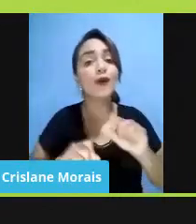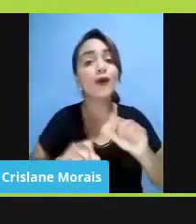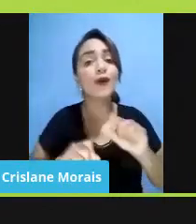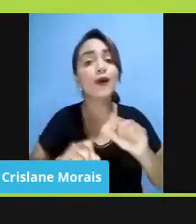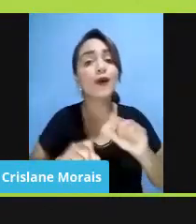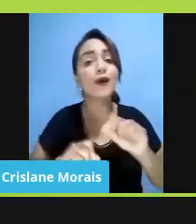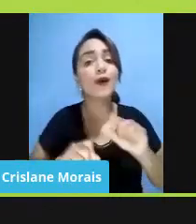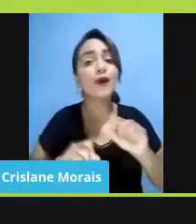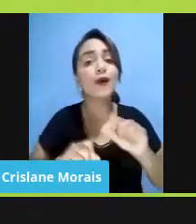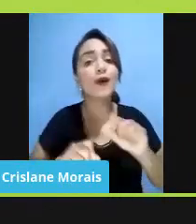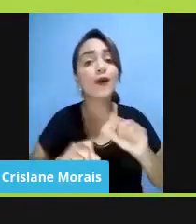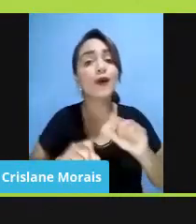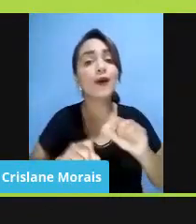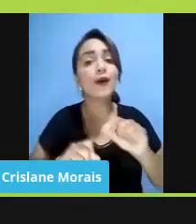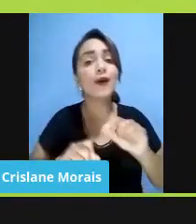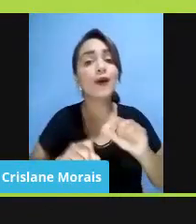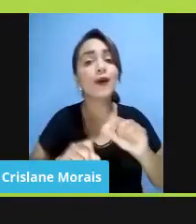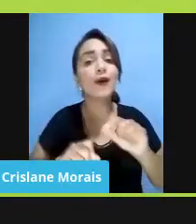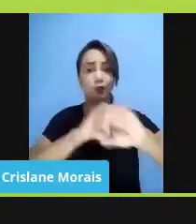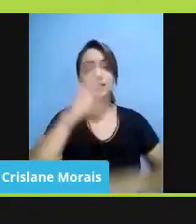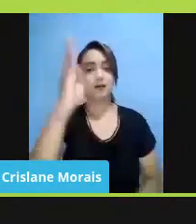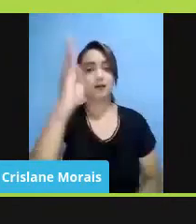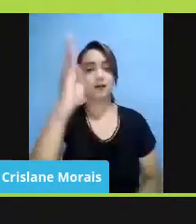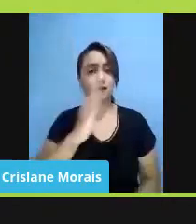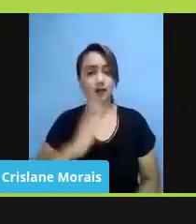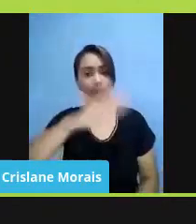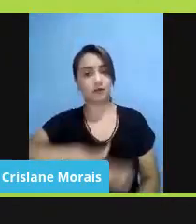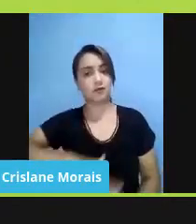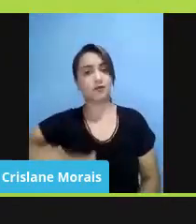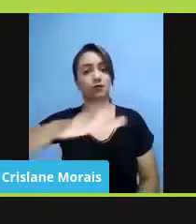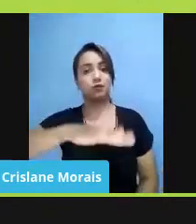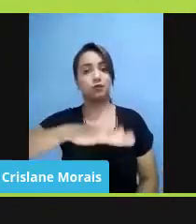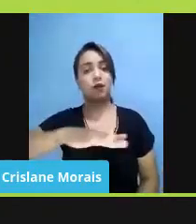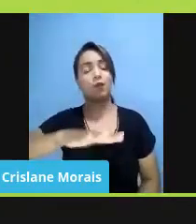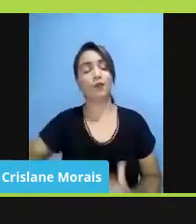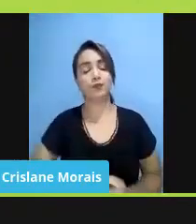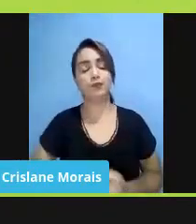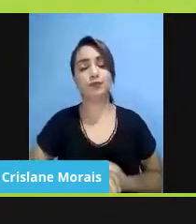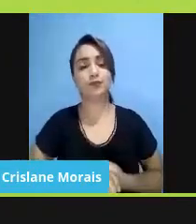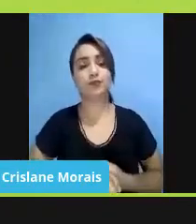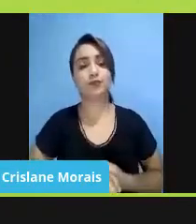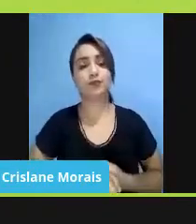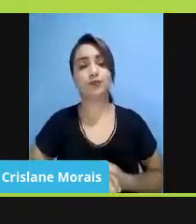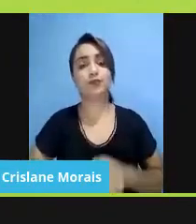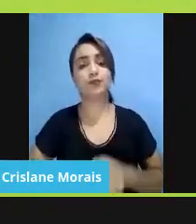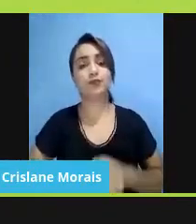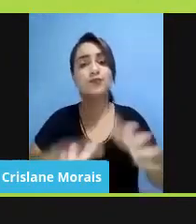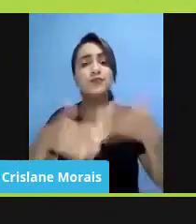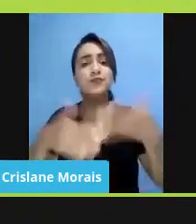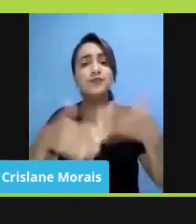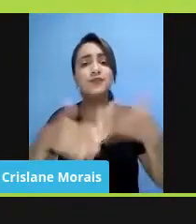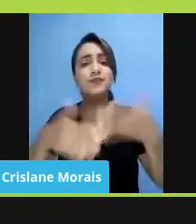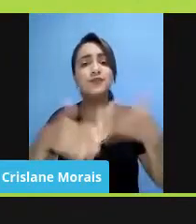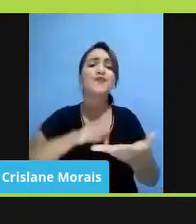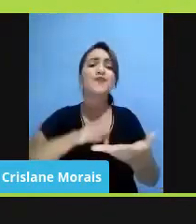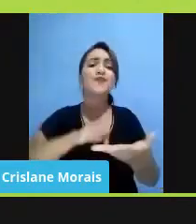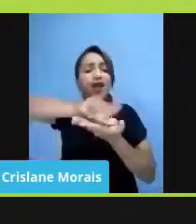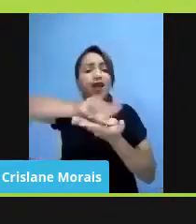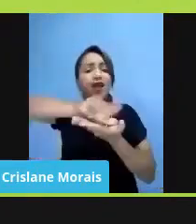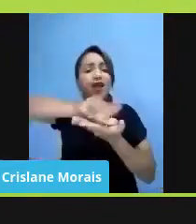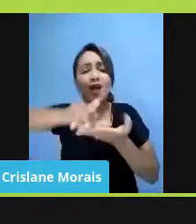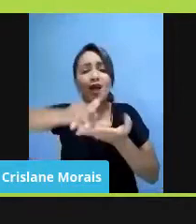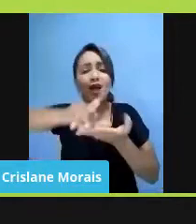nacional, da educação brasileira de uma maneira geral. Então, são muitos desafios na educação porque